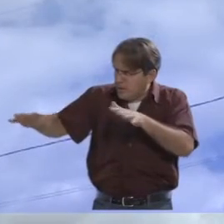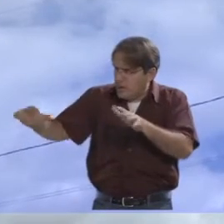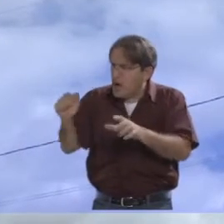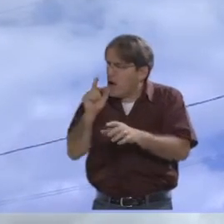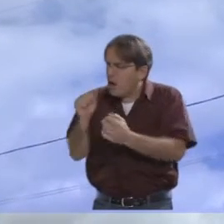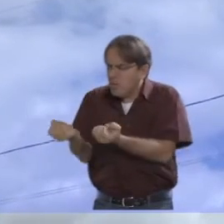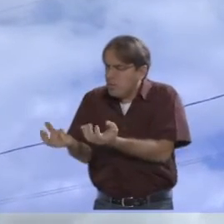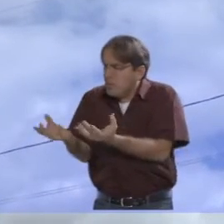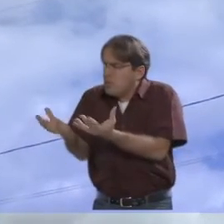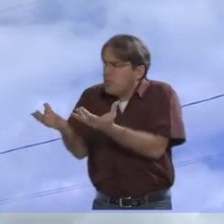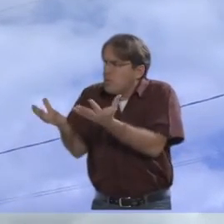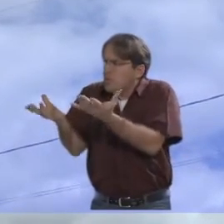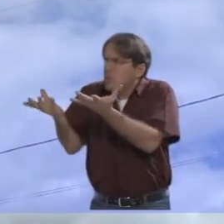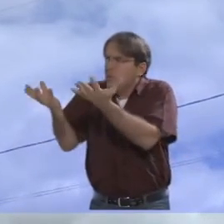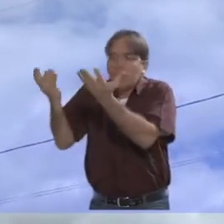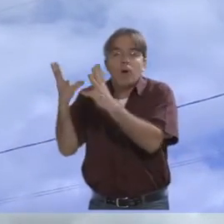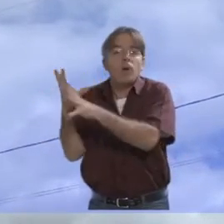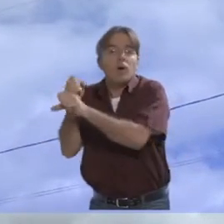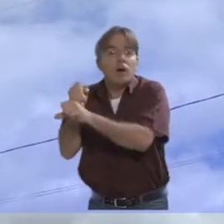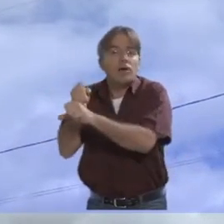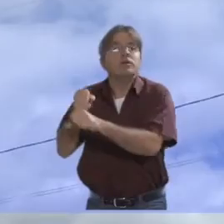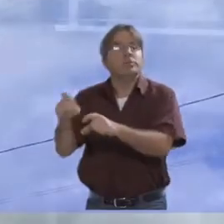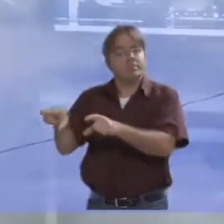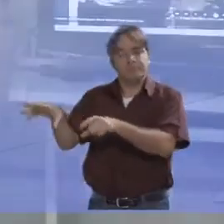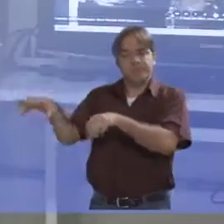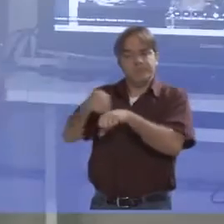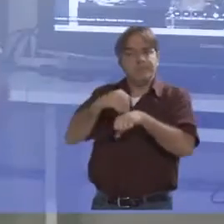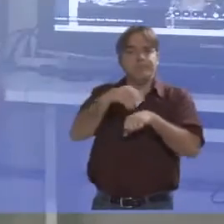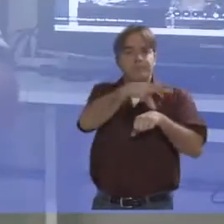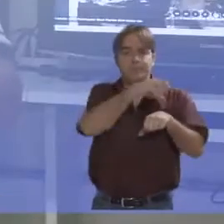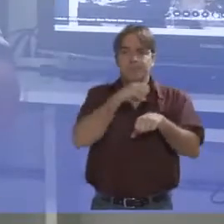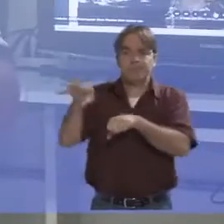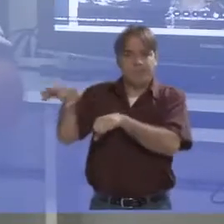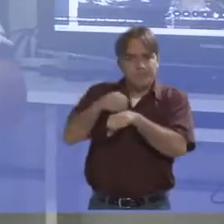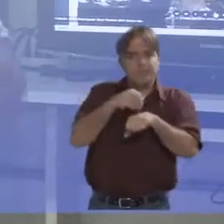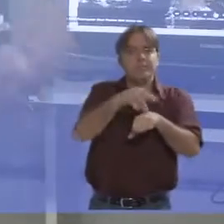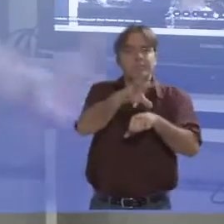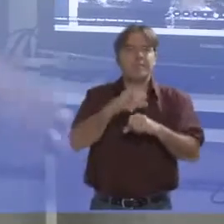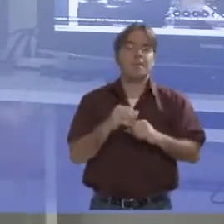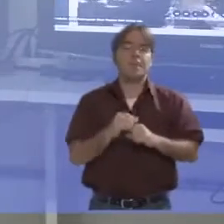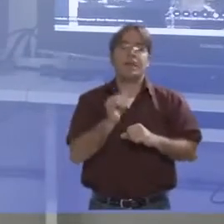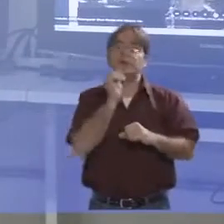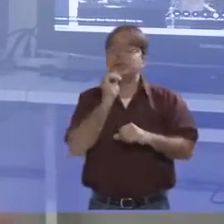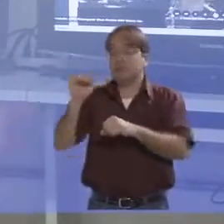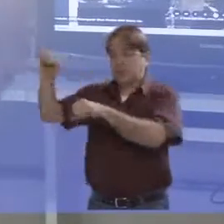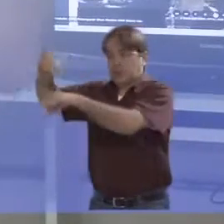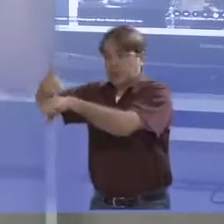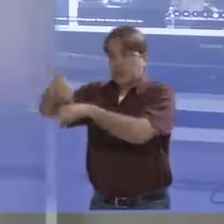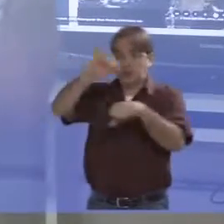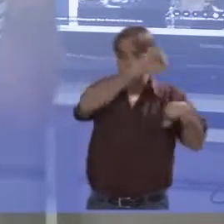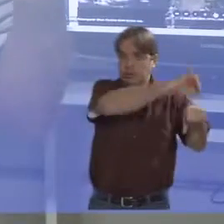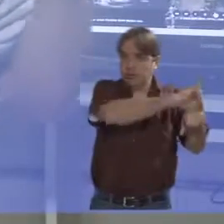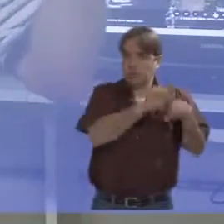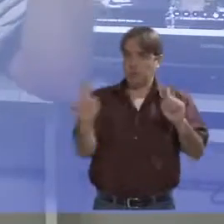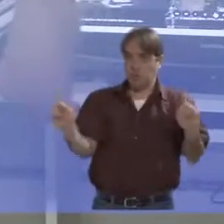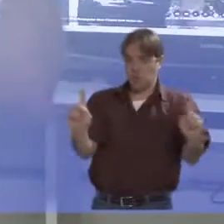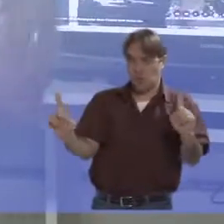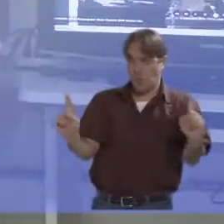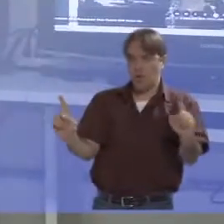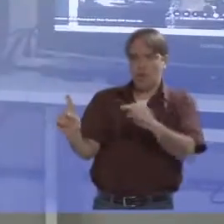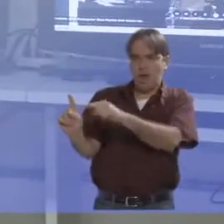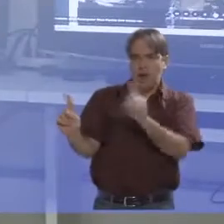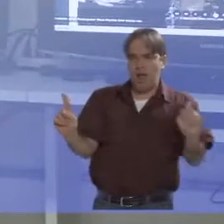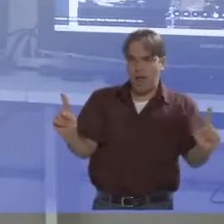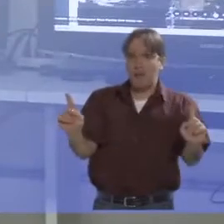chamamos de evaporação. Então, essas estações, a gente consegue acessar desses computadores que estão